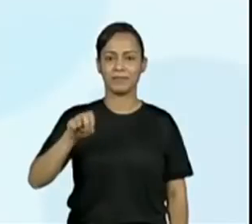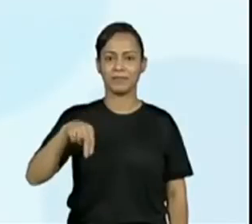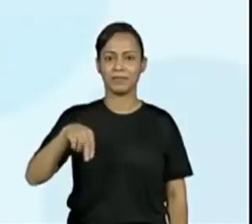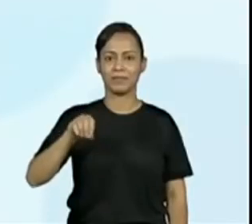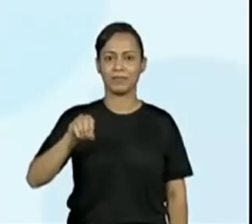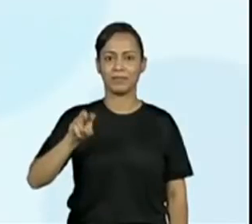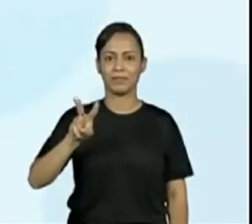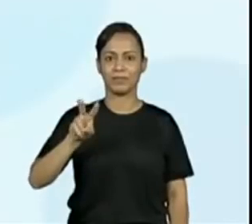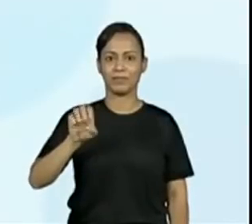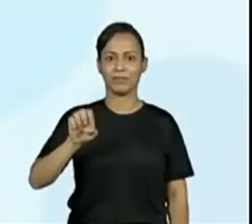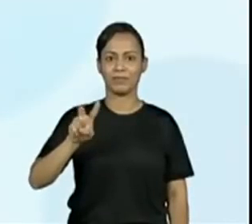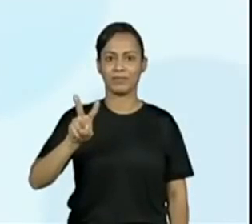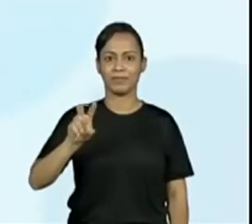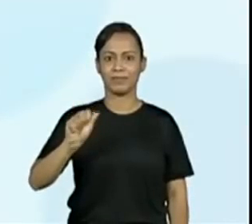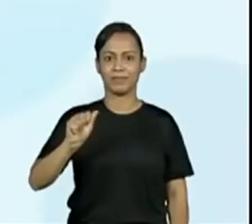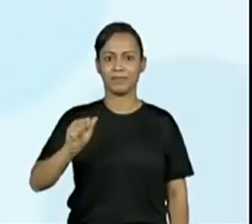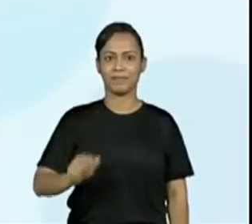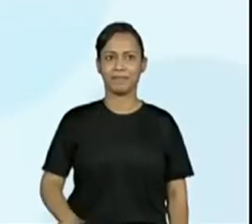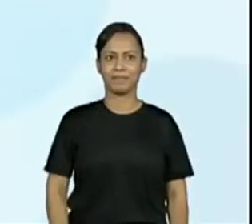Joelso,